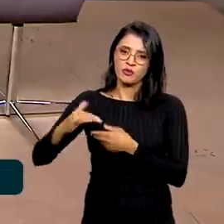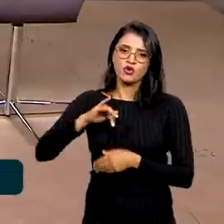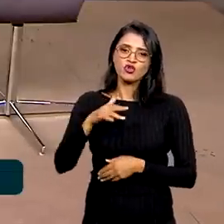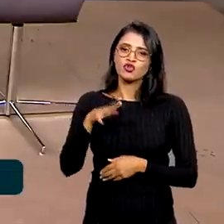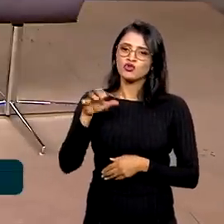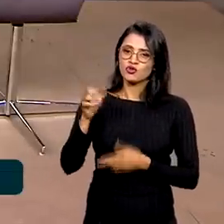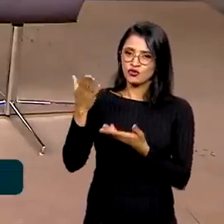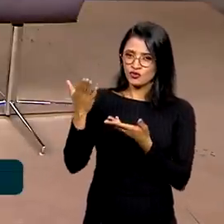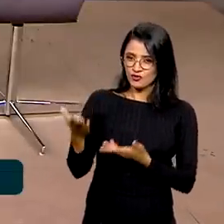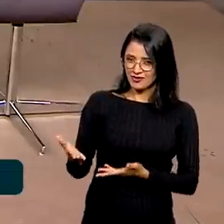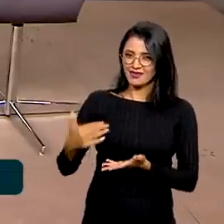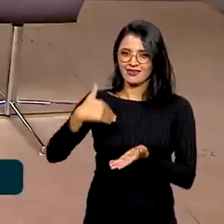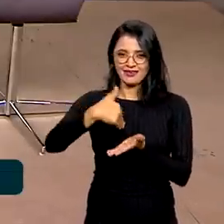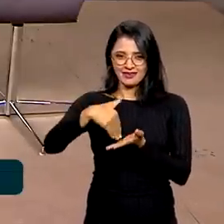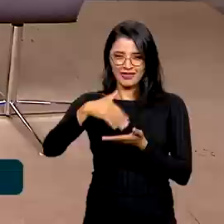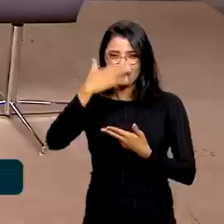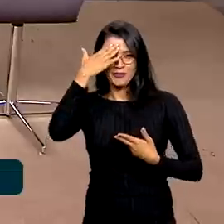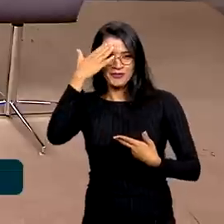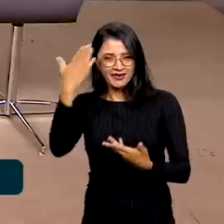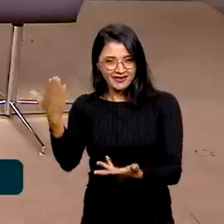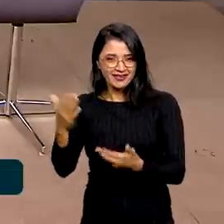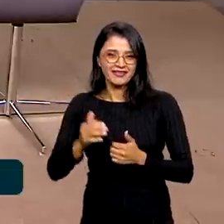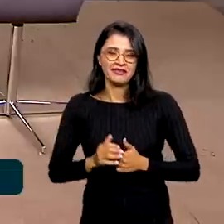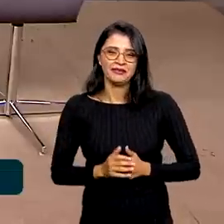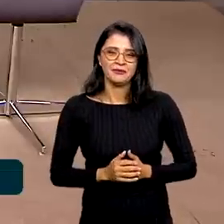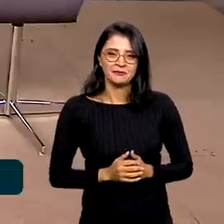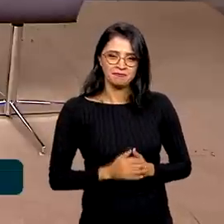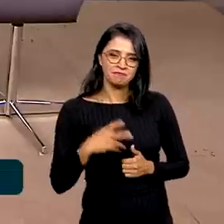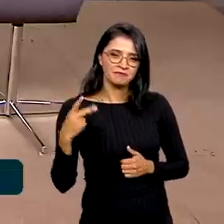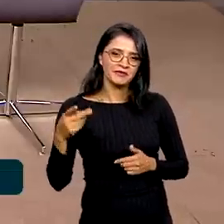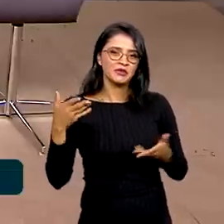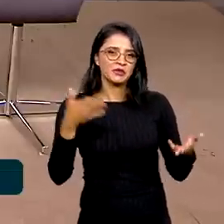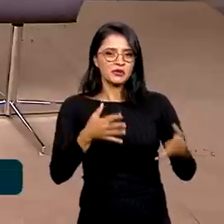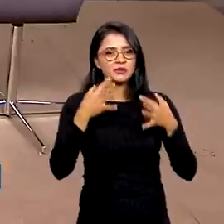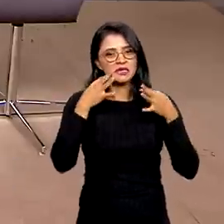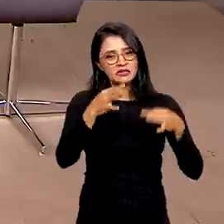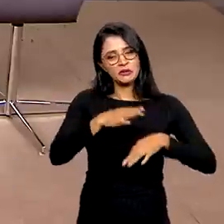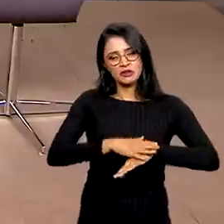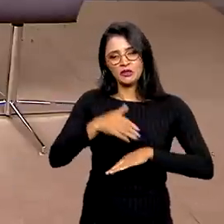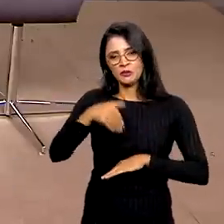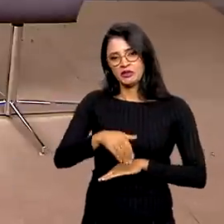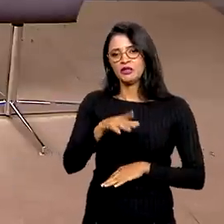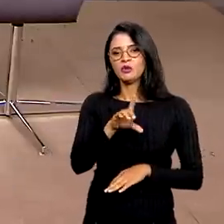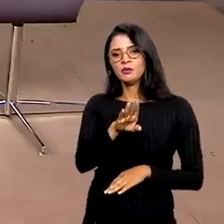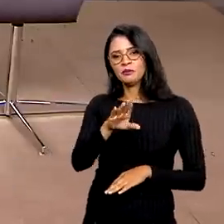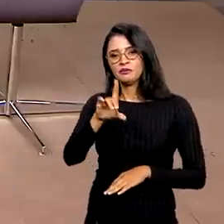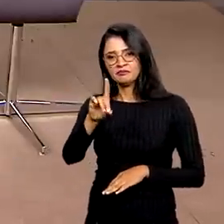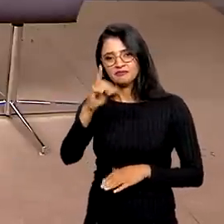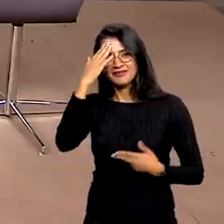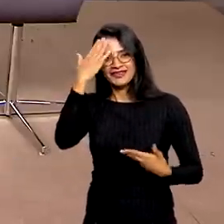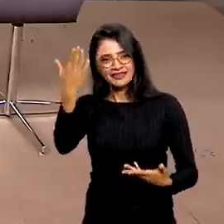Celso Cardoso Júnior. Muito obrigada, secretário, pela sua atenção, pelo seu tempo aqui no Brasil em dia. Eu que agradeço. Obrigado pela atenção.